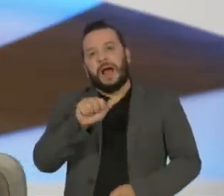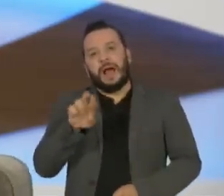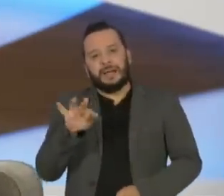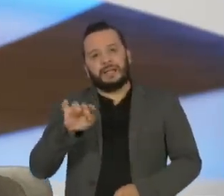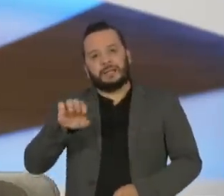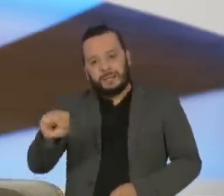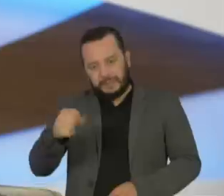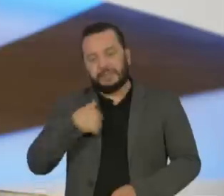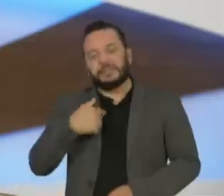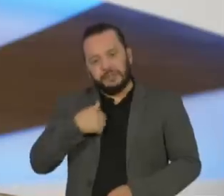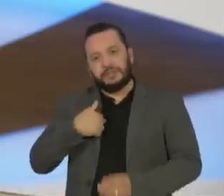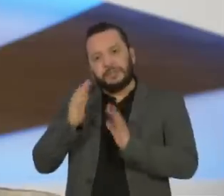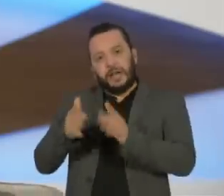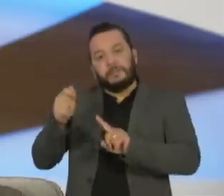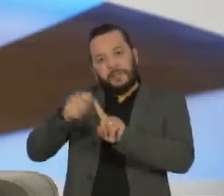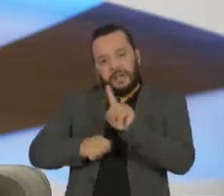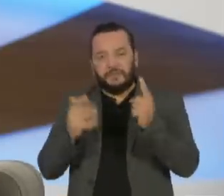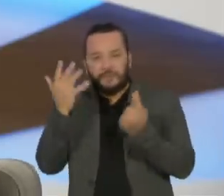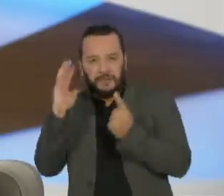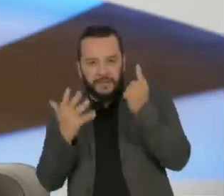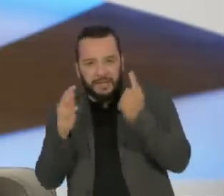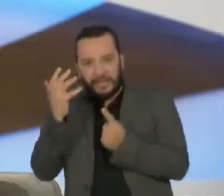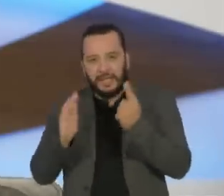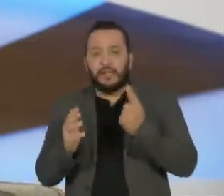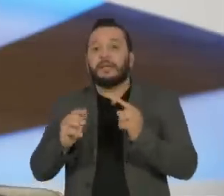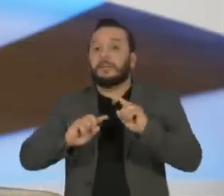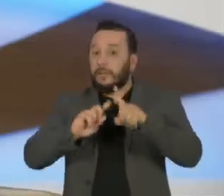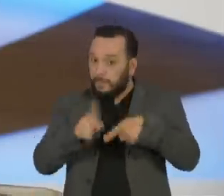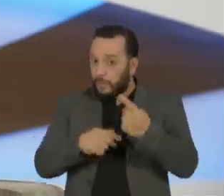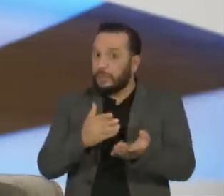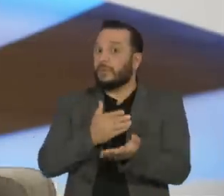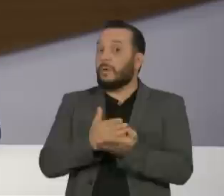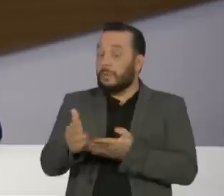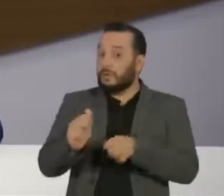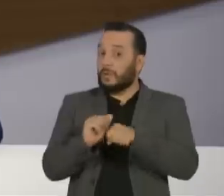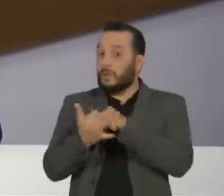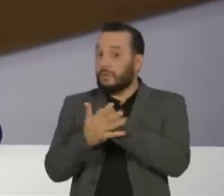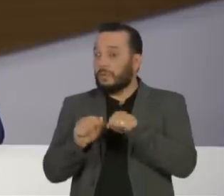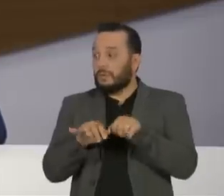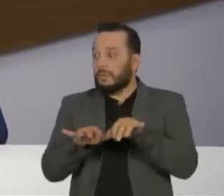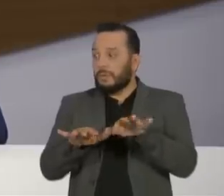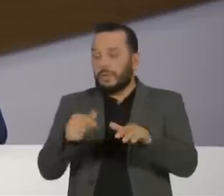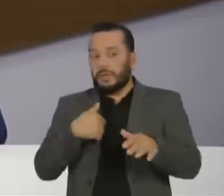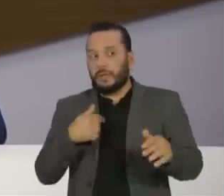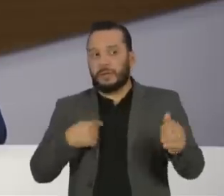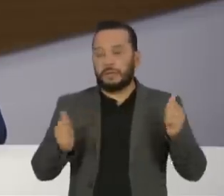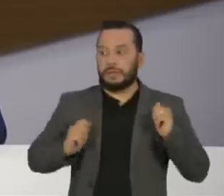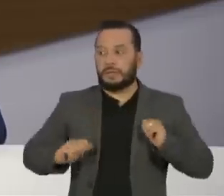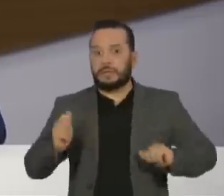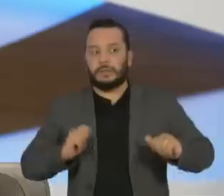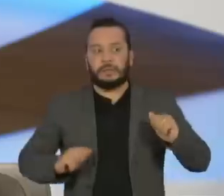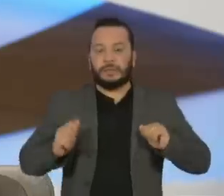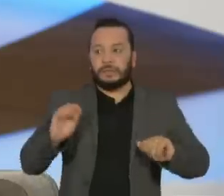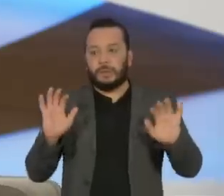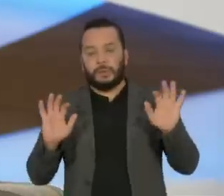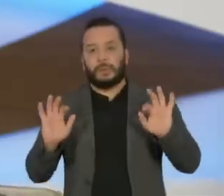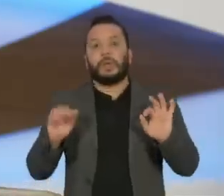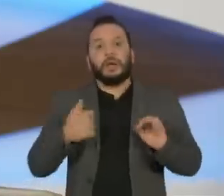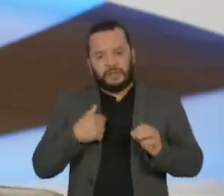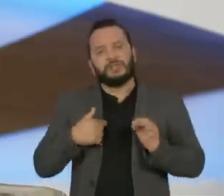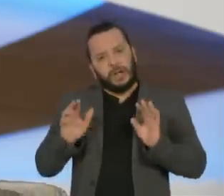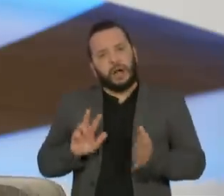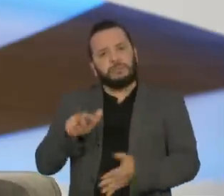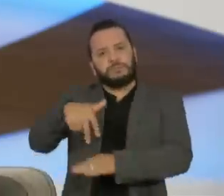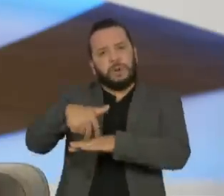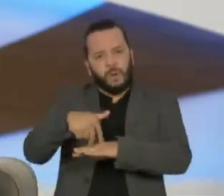fevereiro. Já estava com esse larido aí de coronavírus, já estava griladíssimo de fazer. Mas fizemos, foi um sucesso,